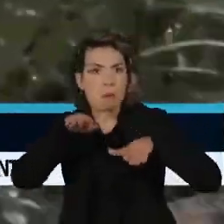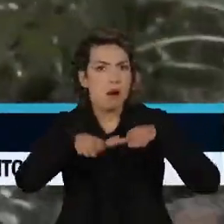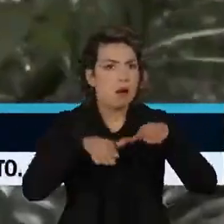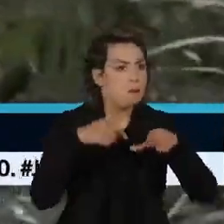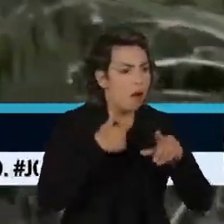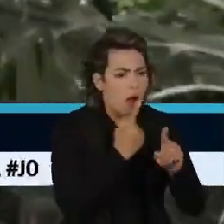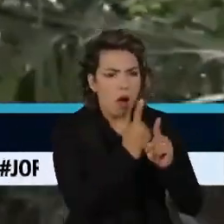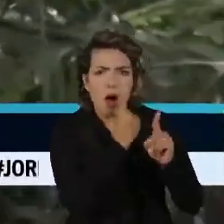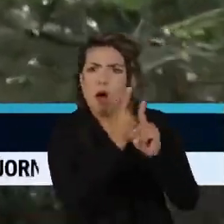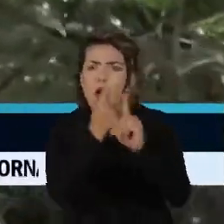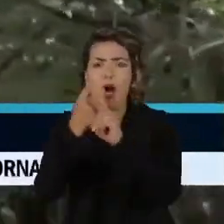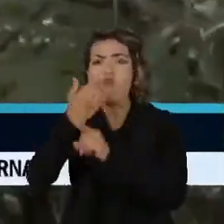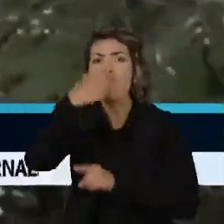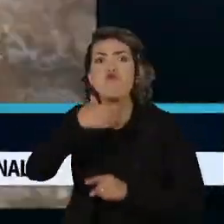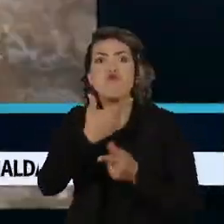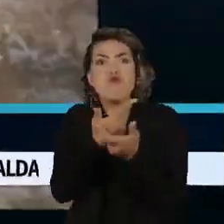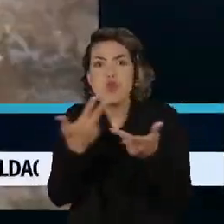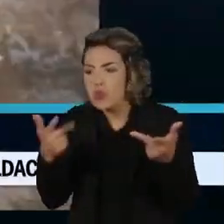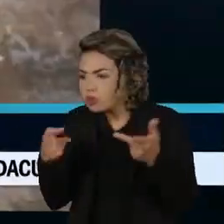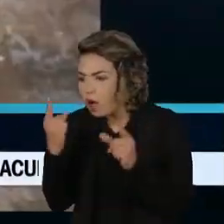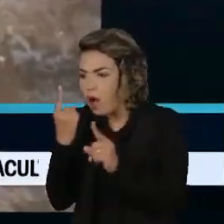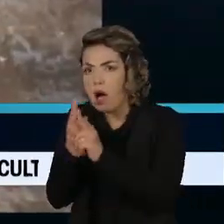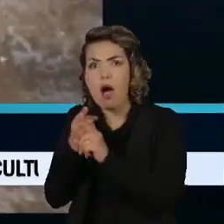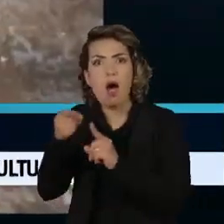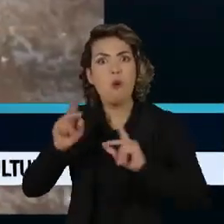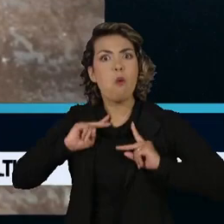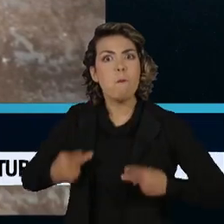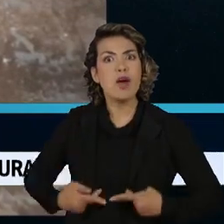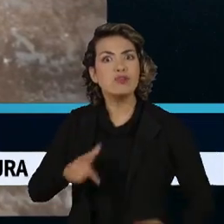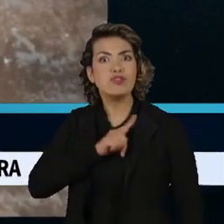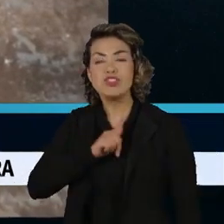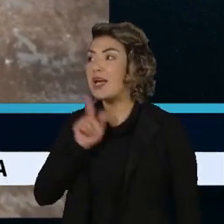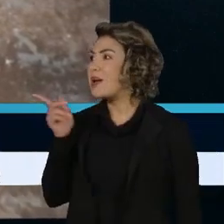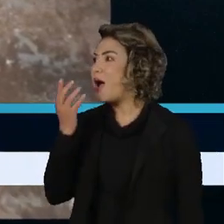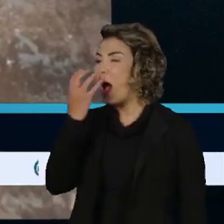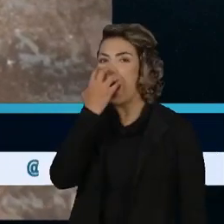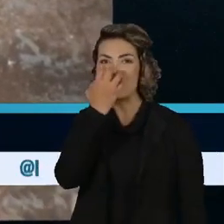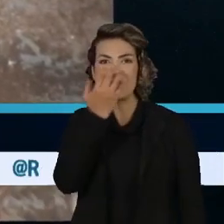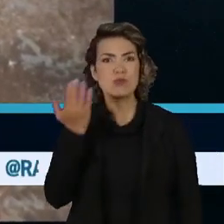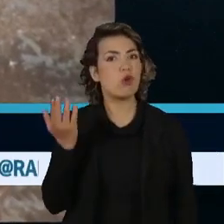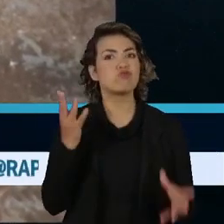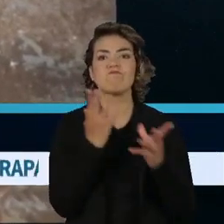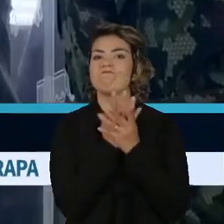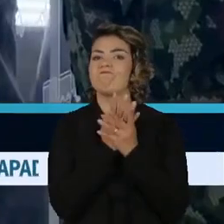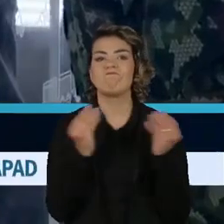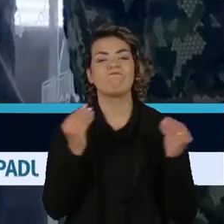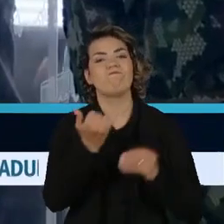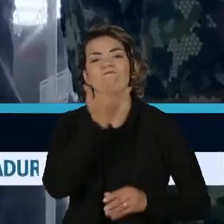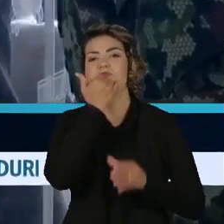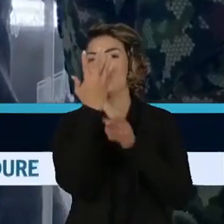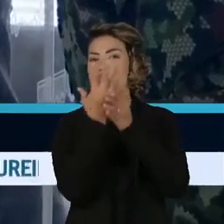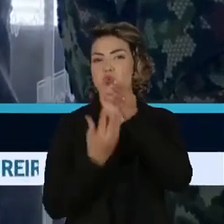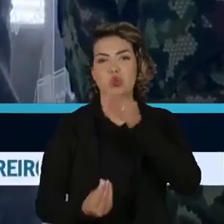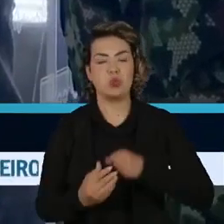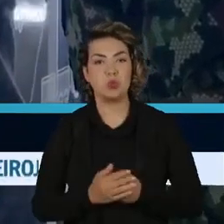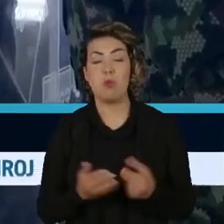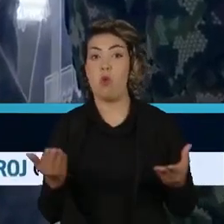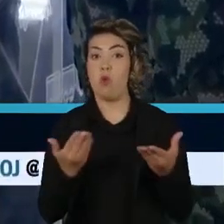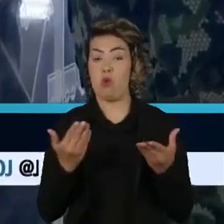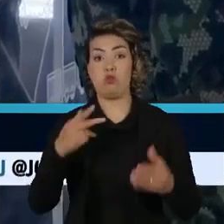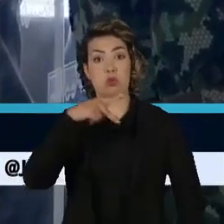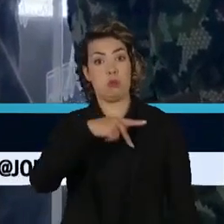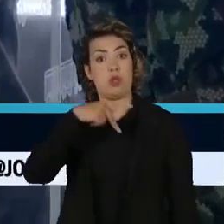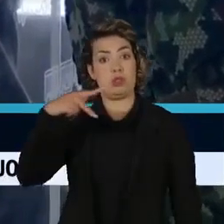de frutas que indicavam consumo humano. O cão Wilson, que ajudou a missão, está desaparecido. Hoje, o presidente,